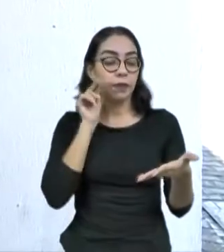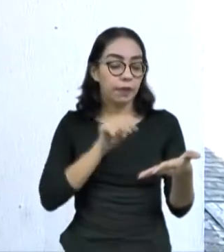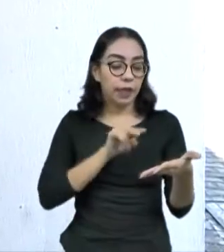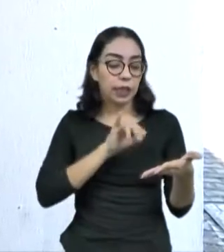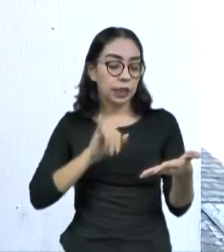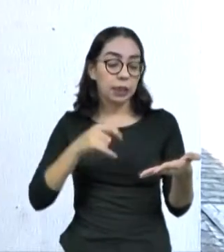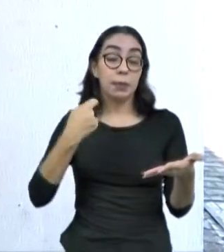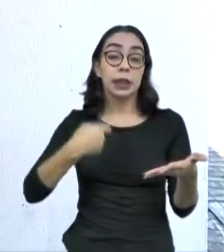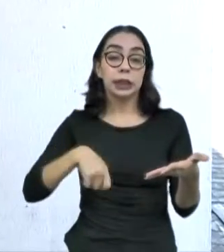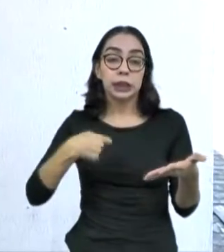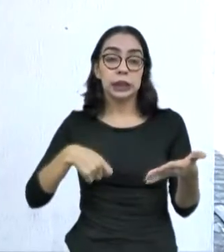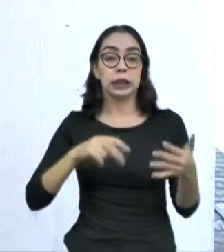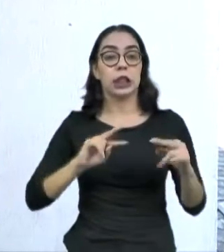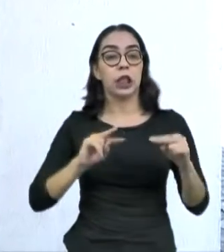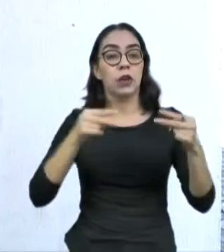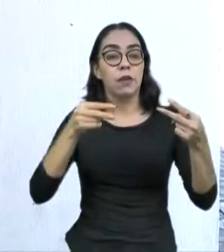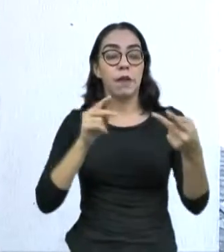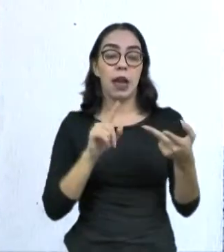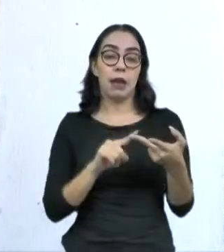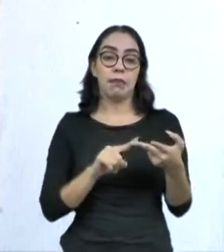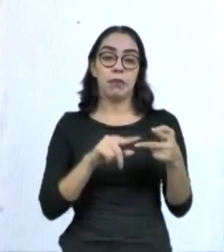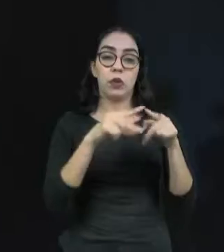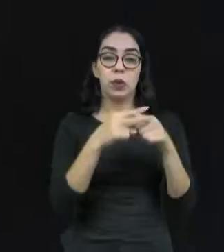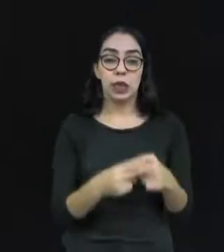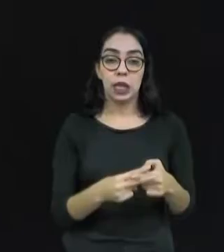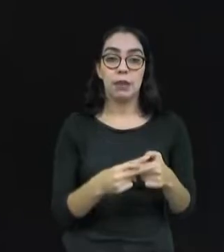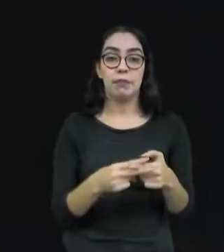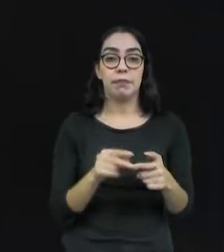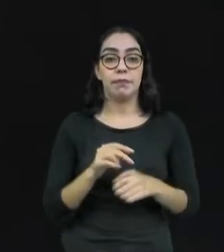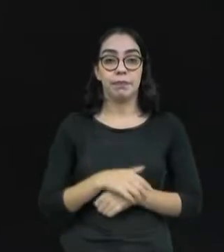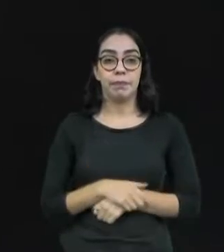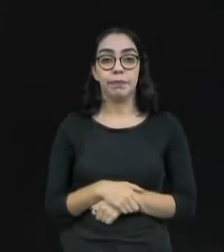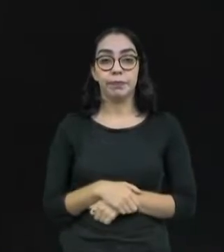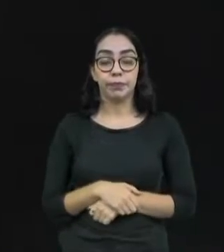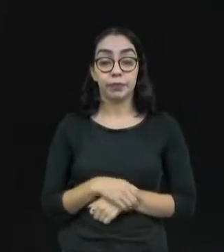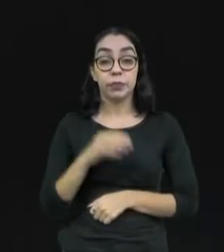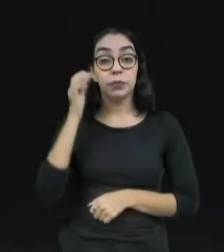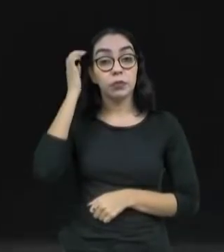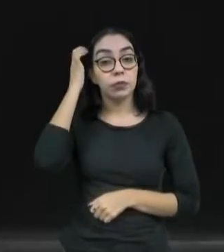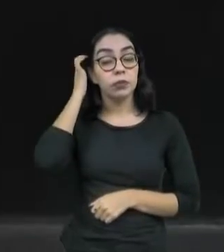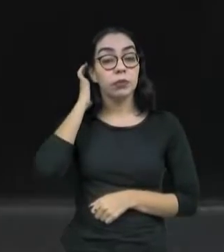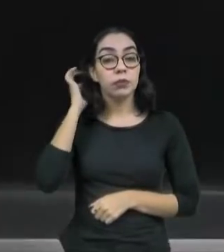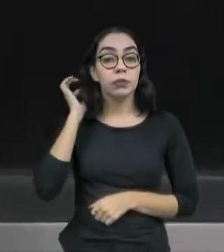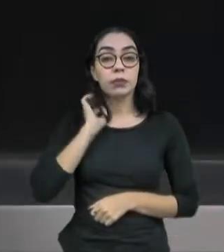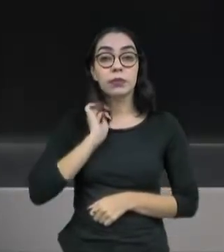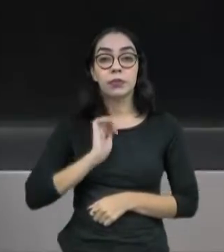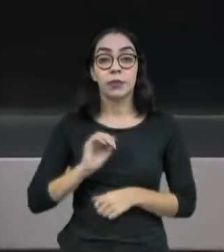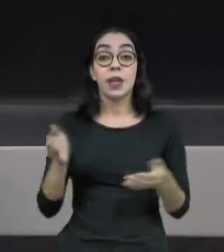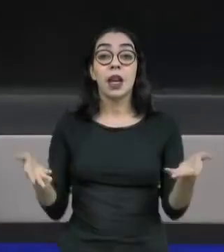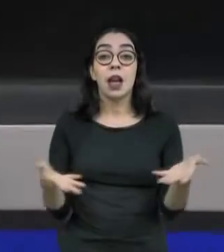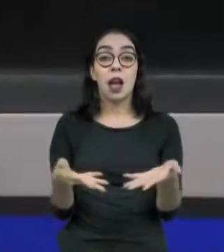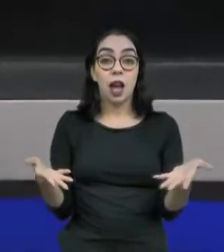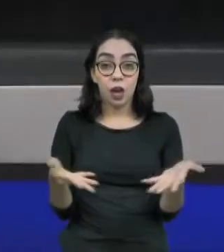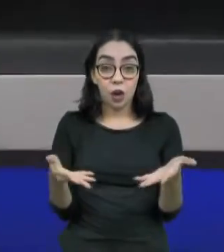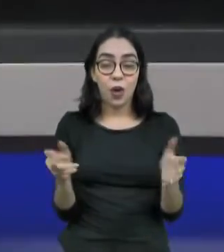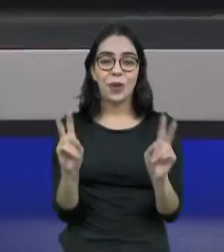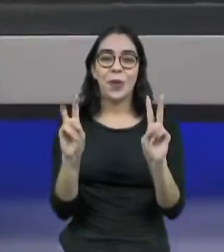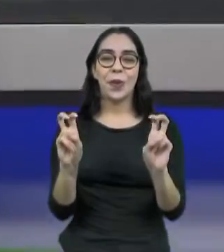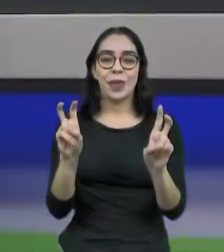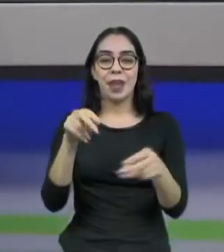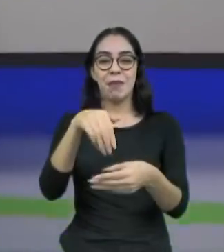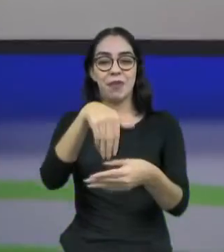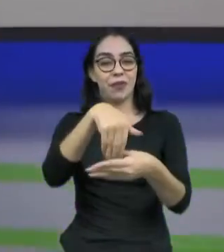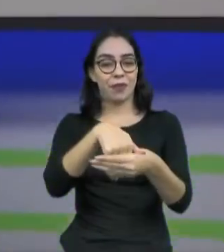renovação, de atualização, pelo próprio aplicativo. Agora, o Jornal Assembleia fala sobre eleições. A